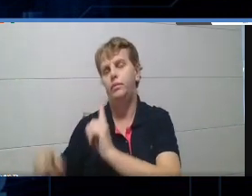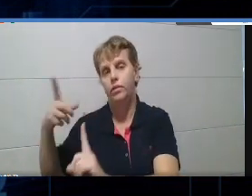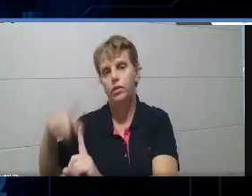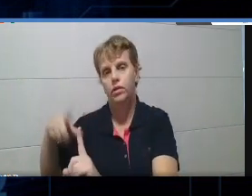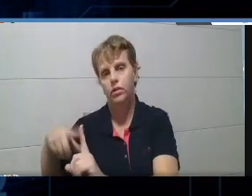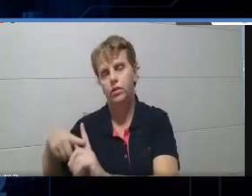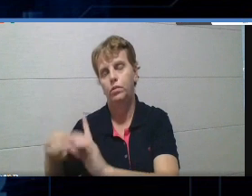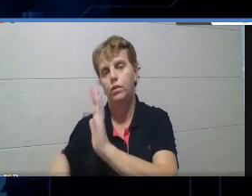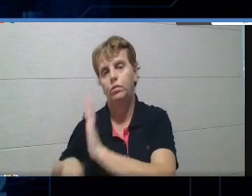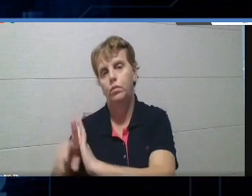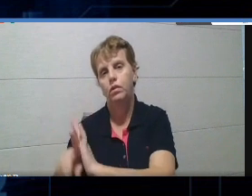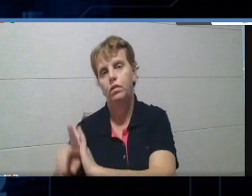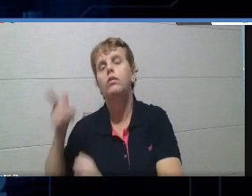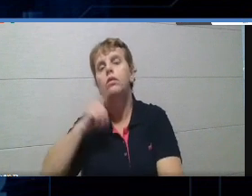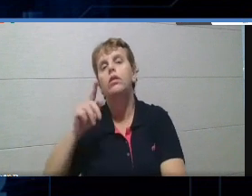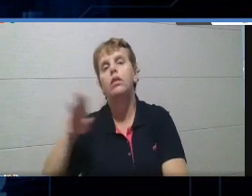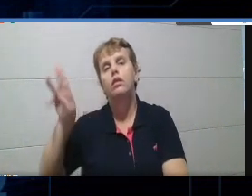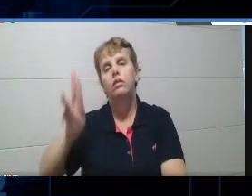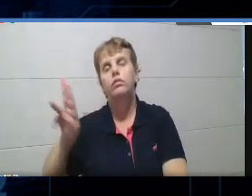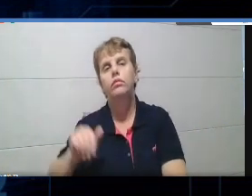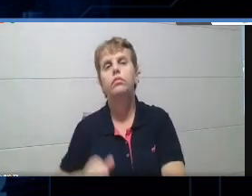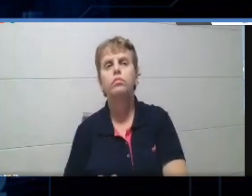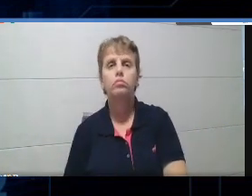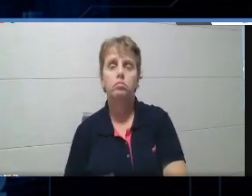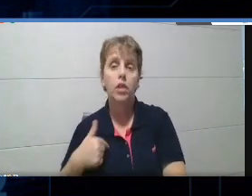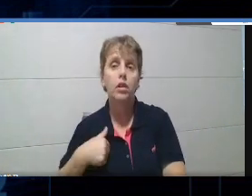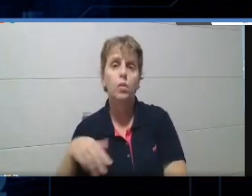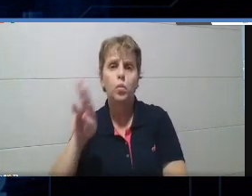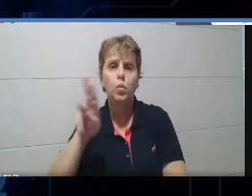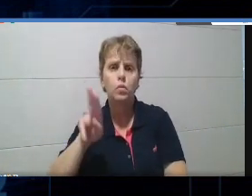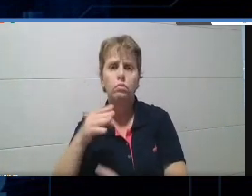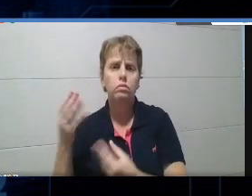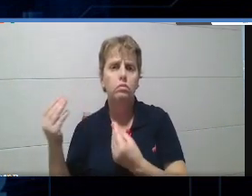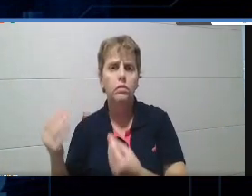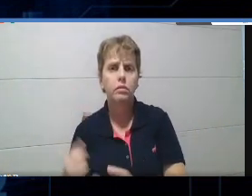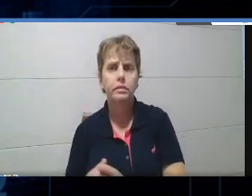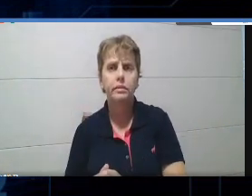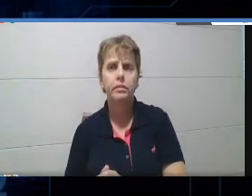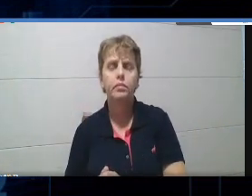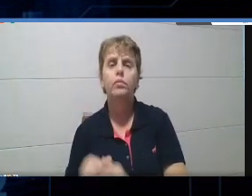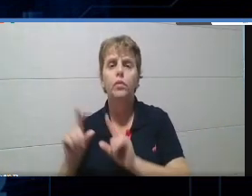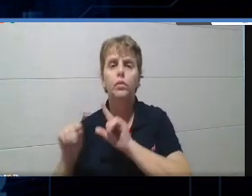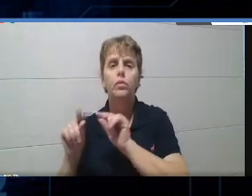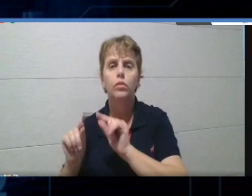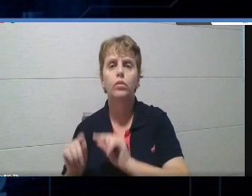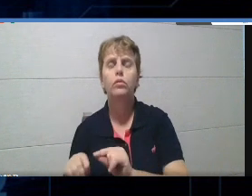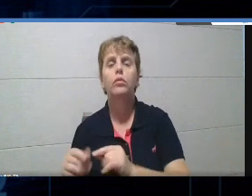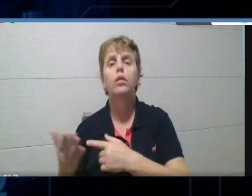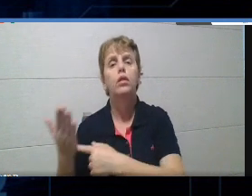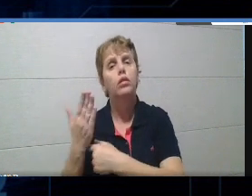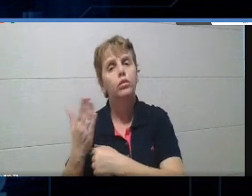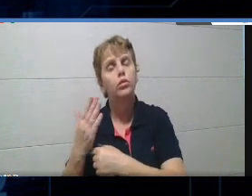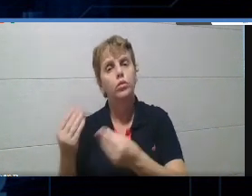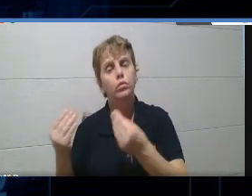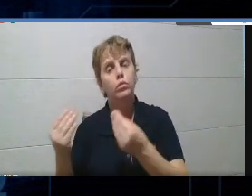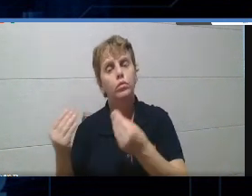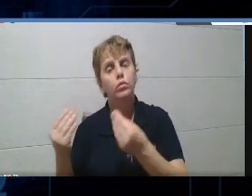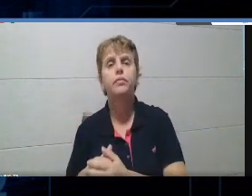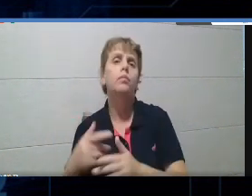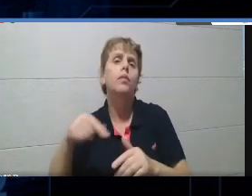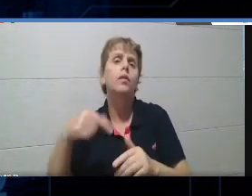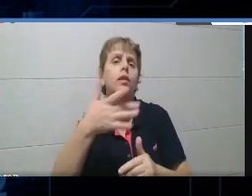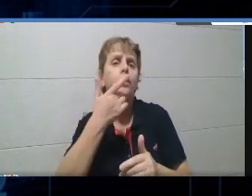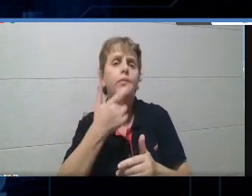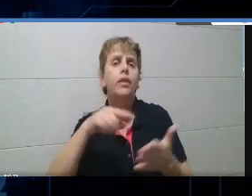questão que você pode estar colocando. Eu utilizo muito a multiple escolha. Ela facilita bastante a correção, né?